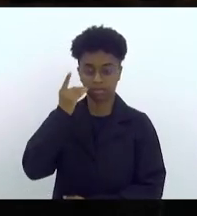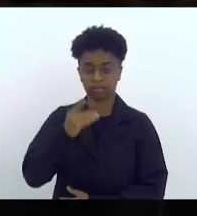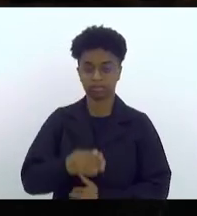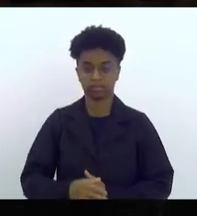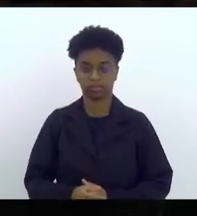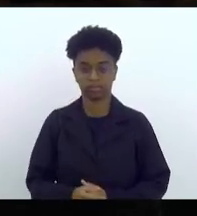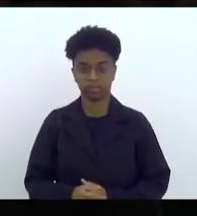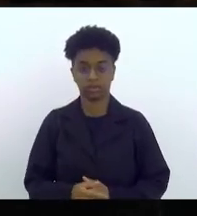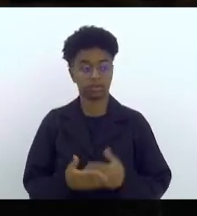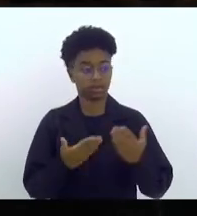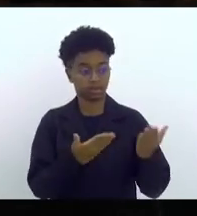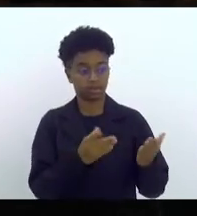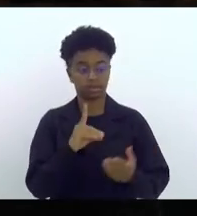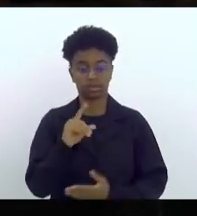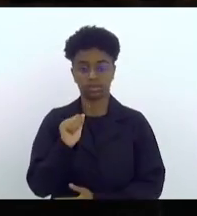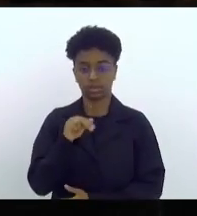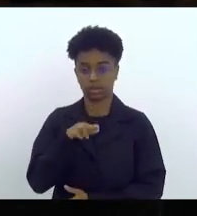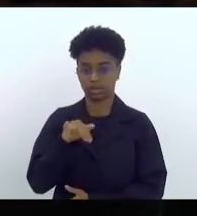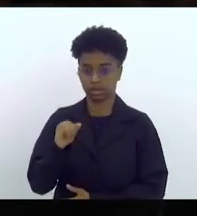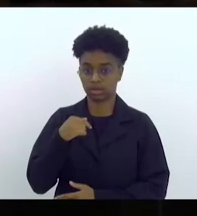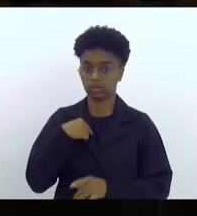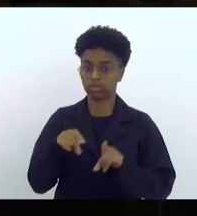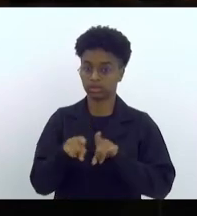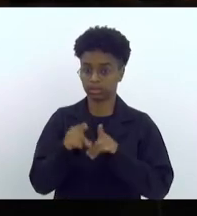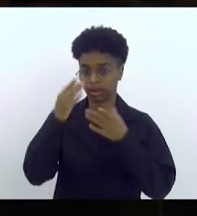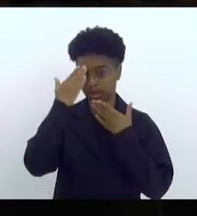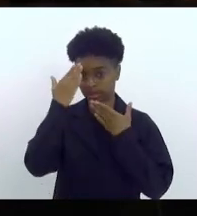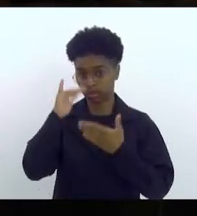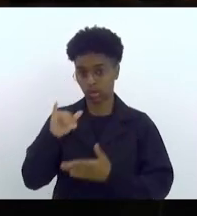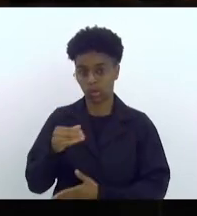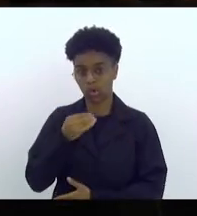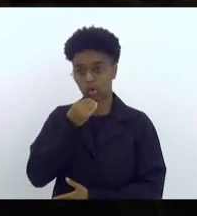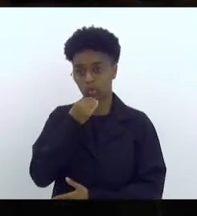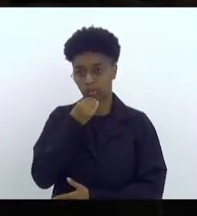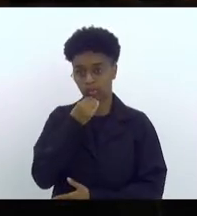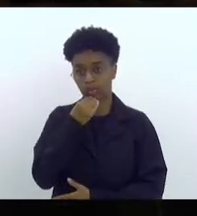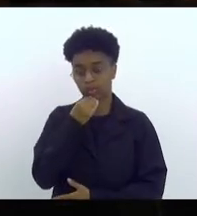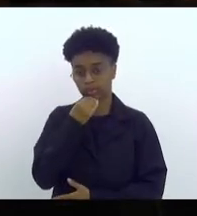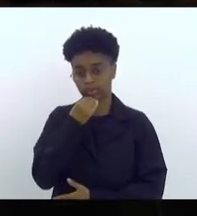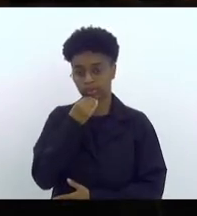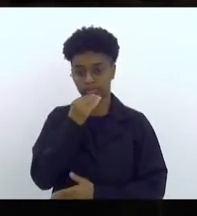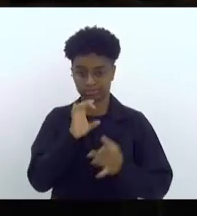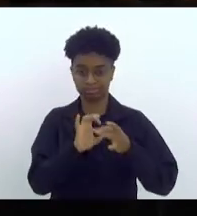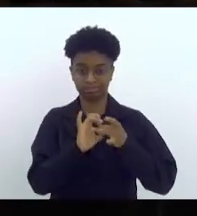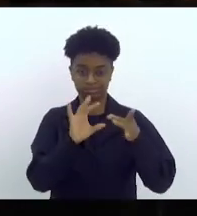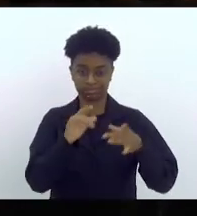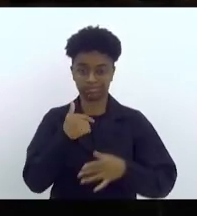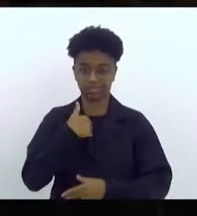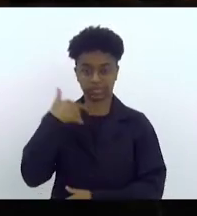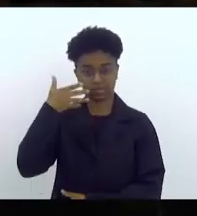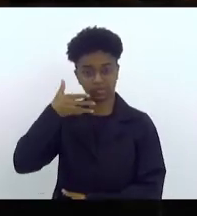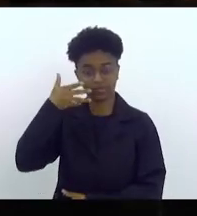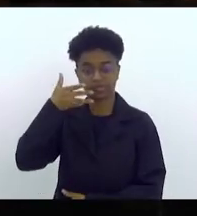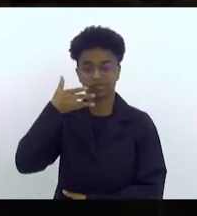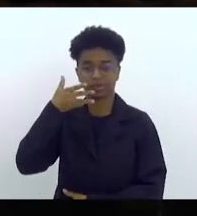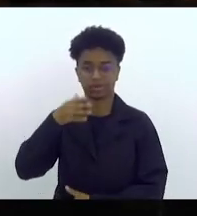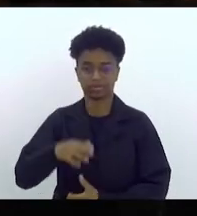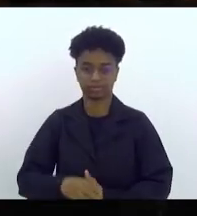Querida Dânia, que já quero te agradecer a oportunidade de ter cedido a sua